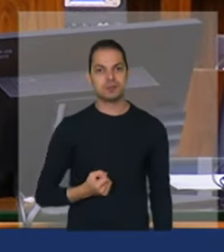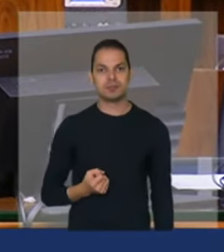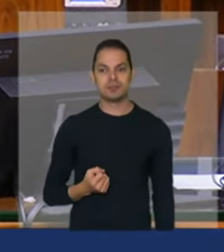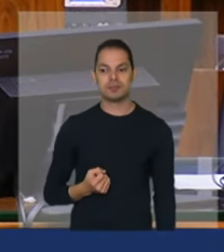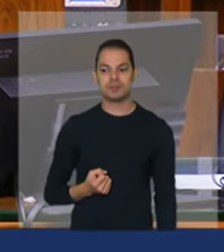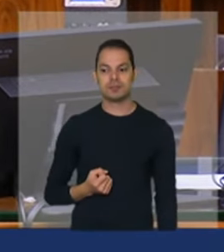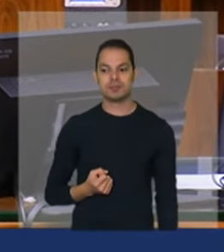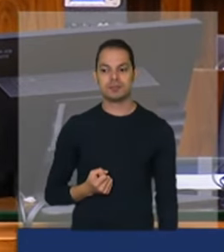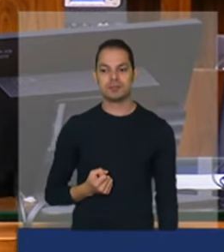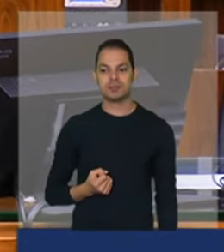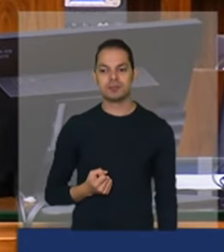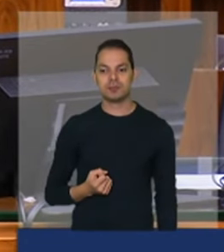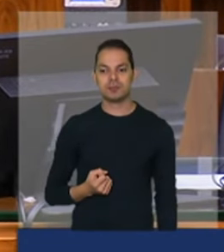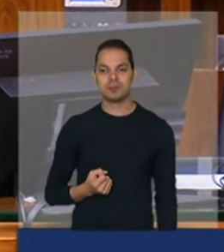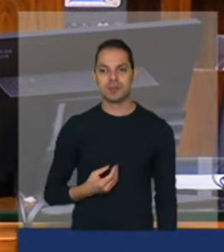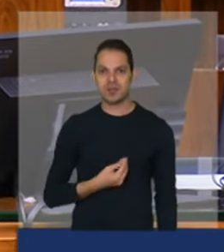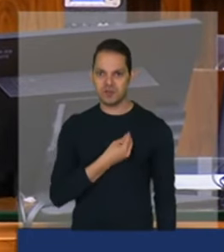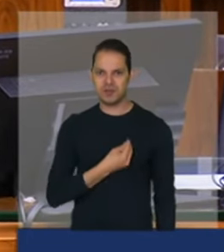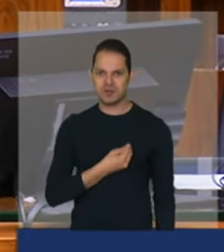Vicentinho se encontra